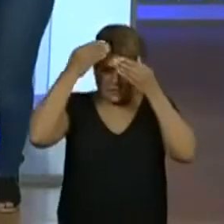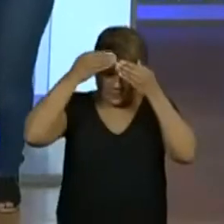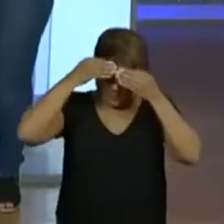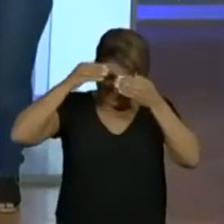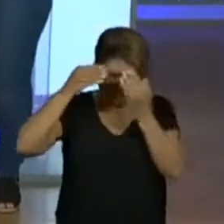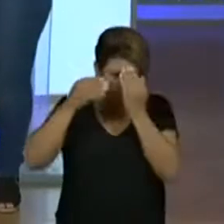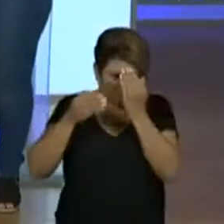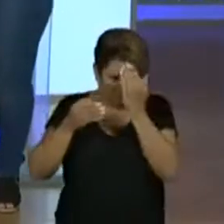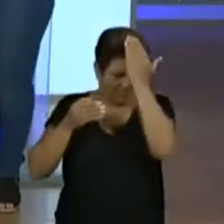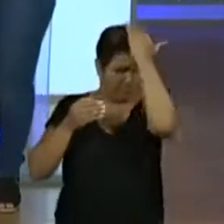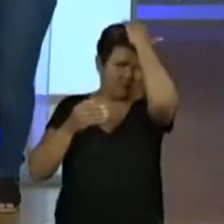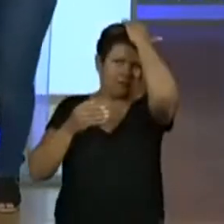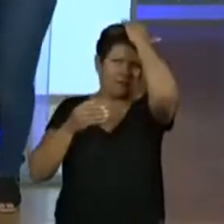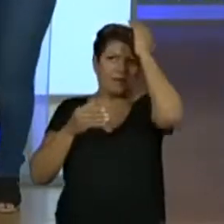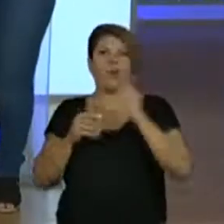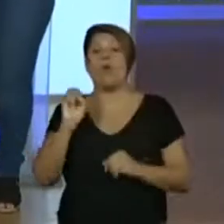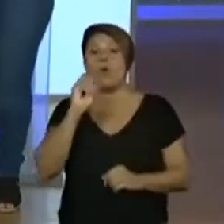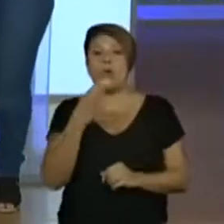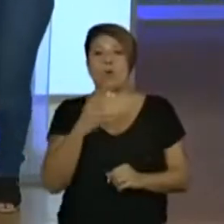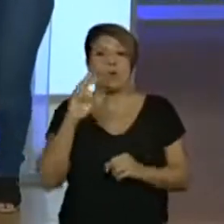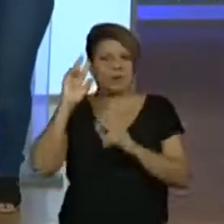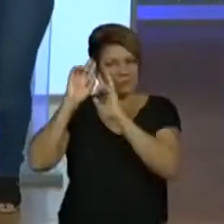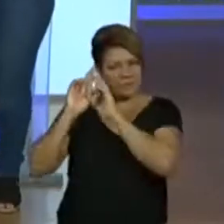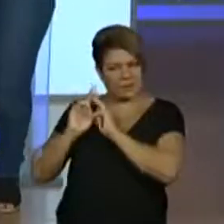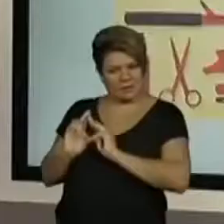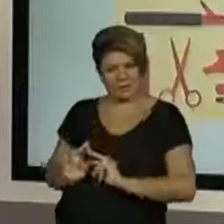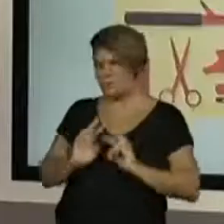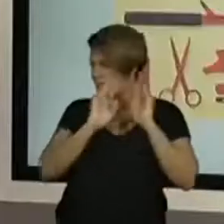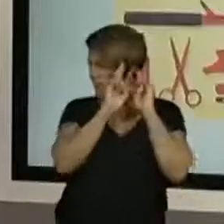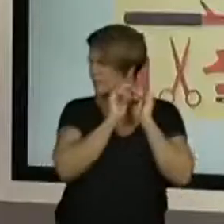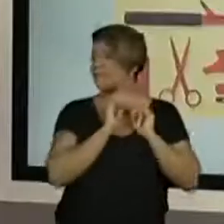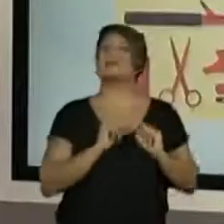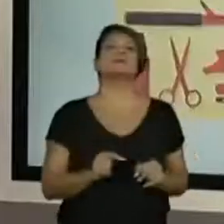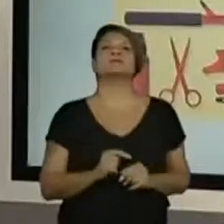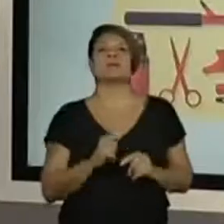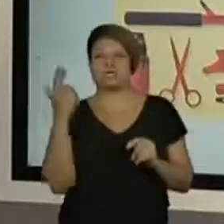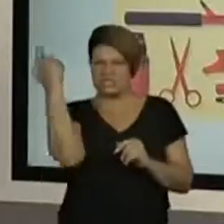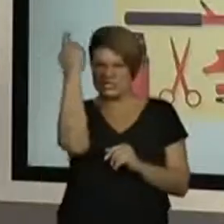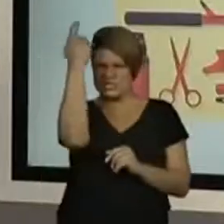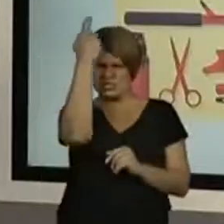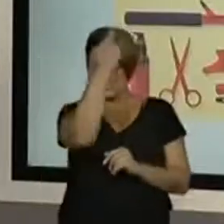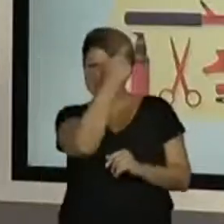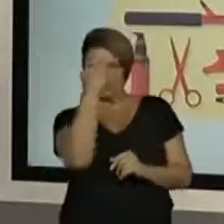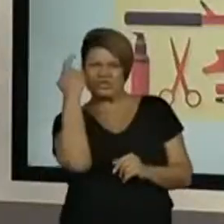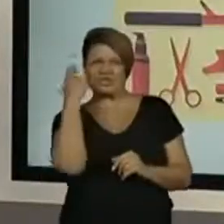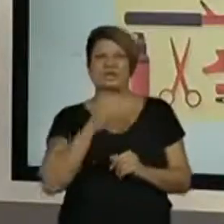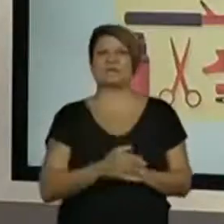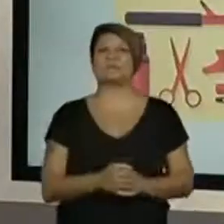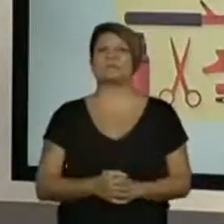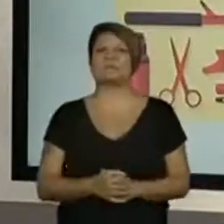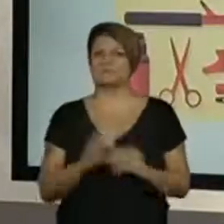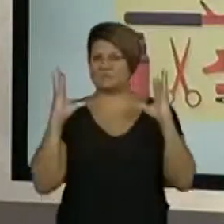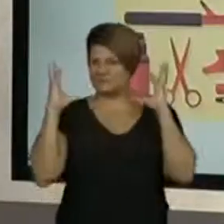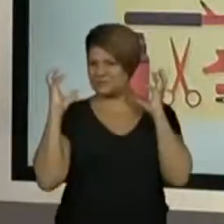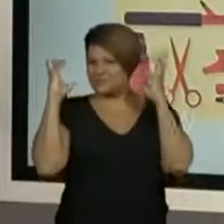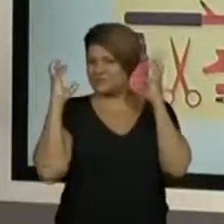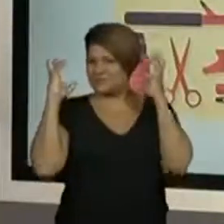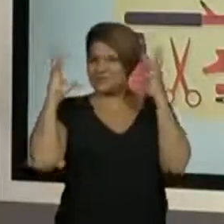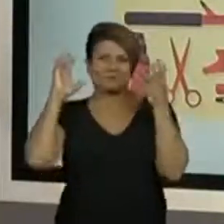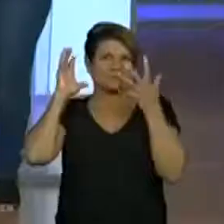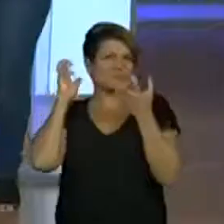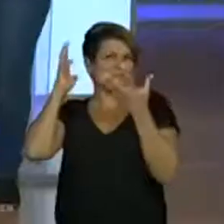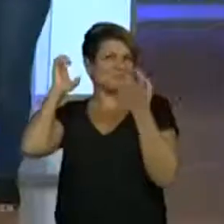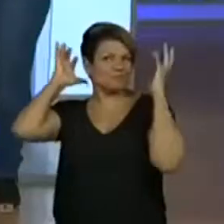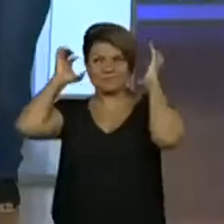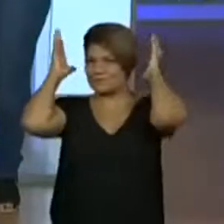meninas gostam de fazer aquelas tranças, né? Ah, eles colocam um spray. Isso. A gente gosta de cuidar dos cachinhos. Coloca